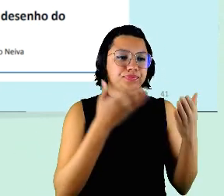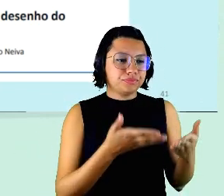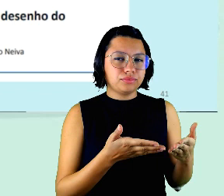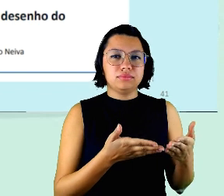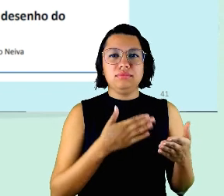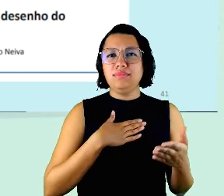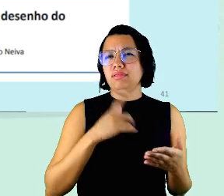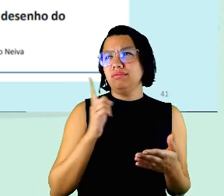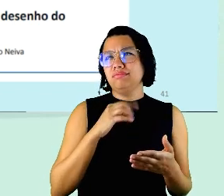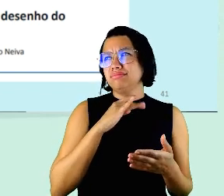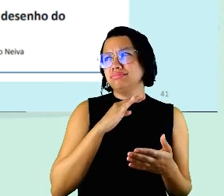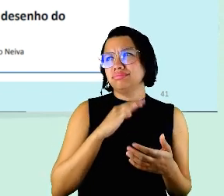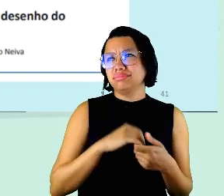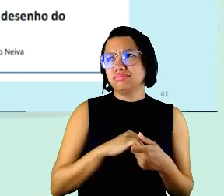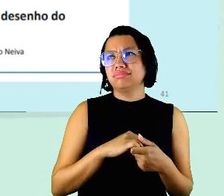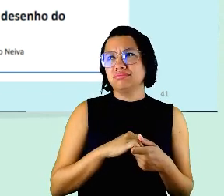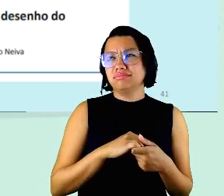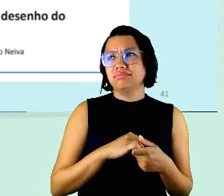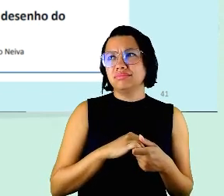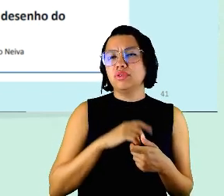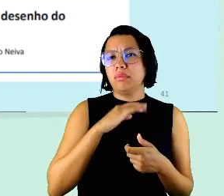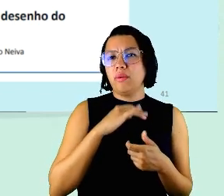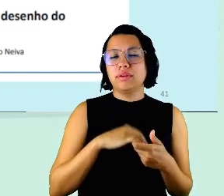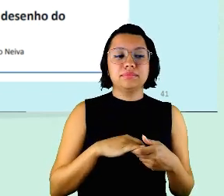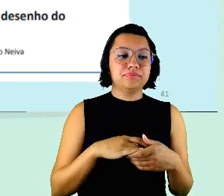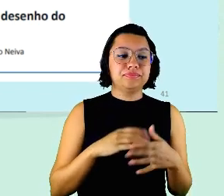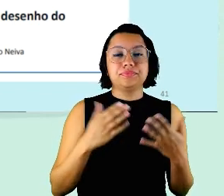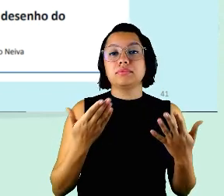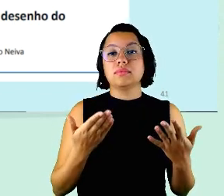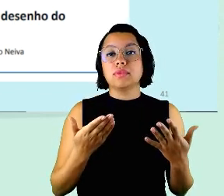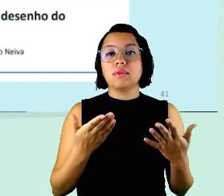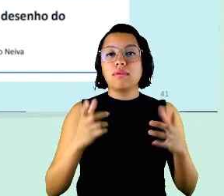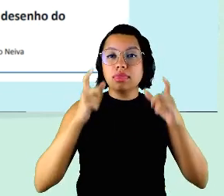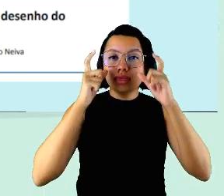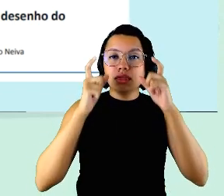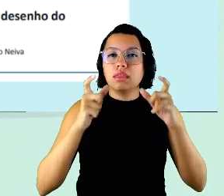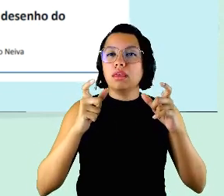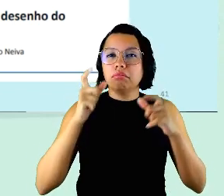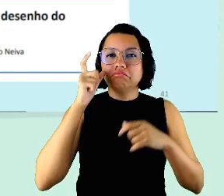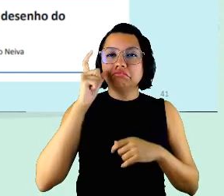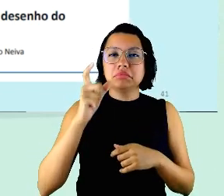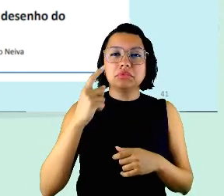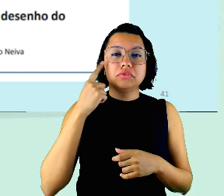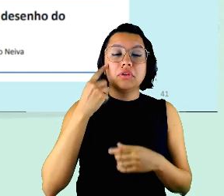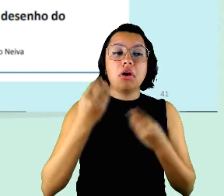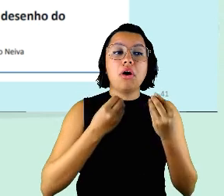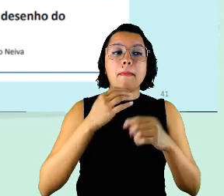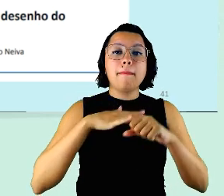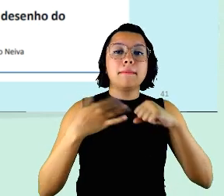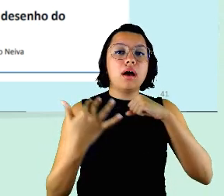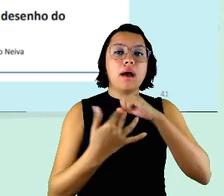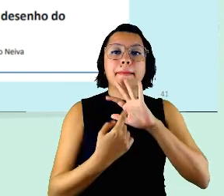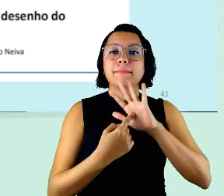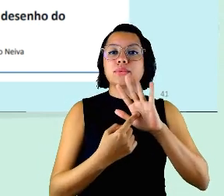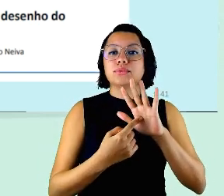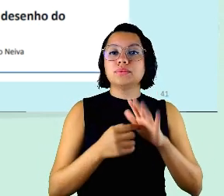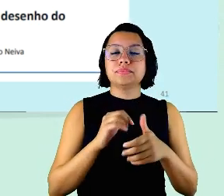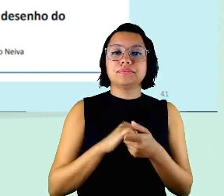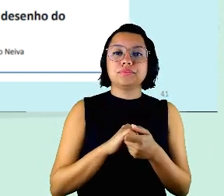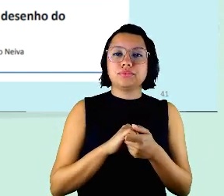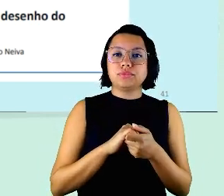foi tão bom enfim mas é interessante como a pandemia mostrou que